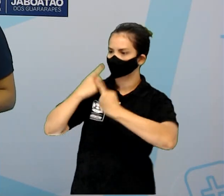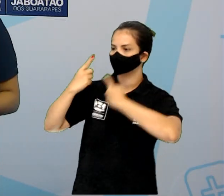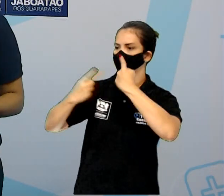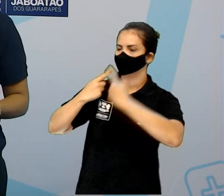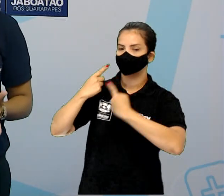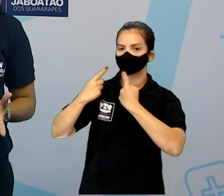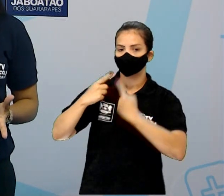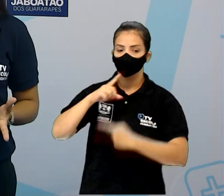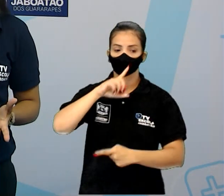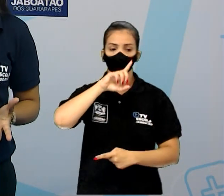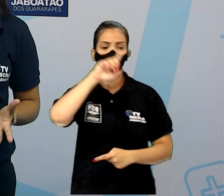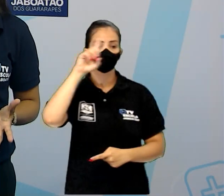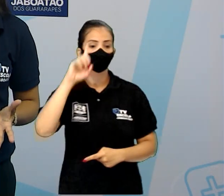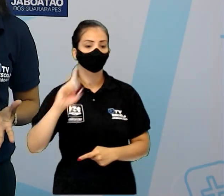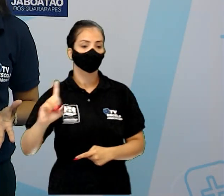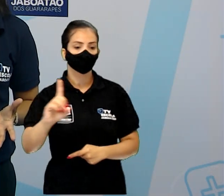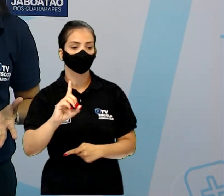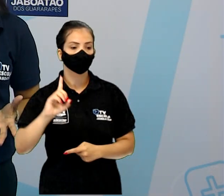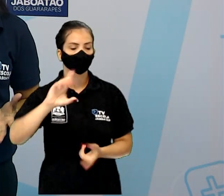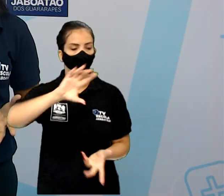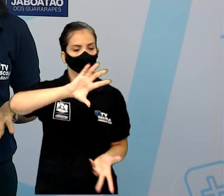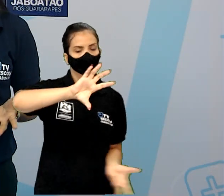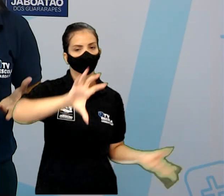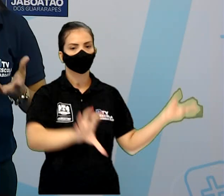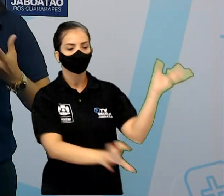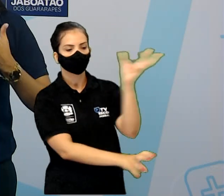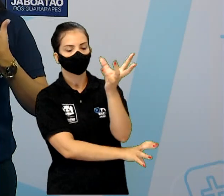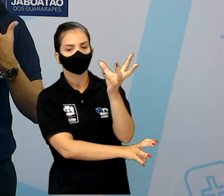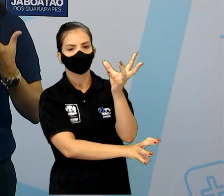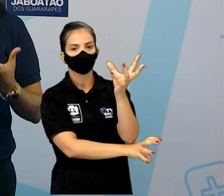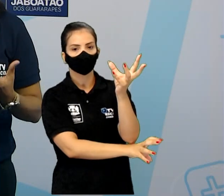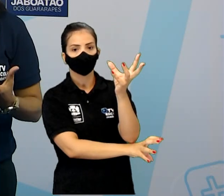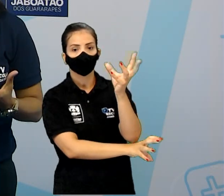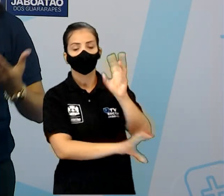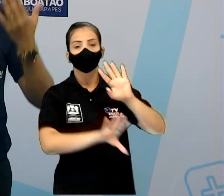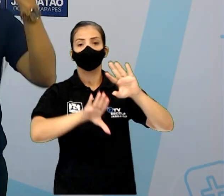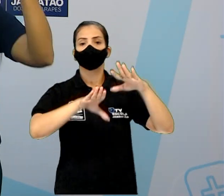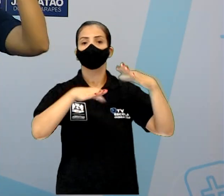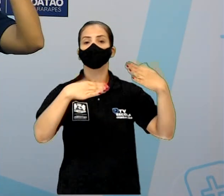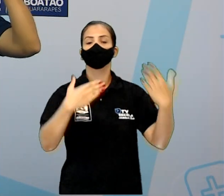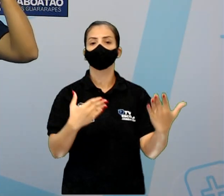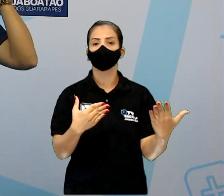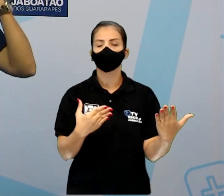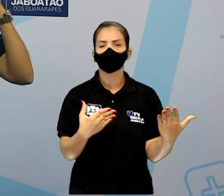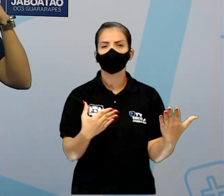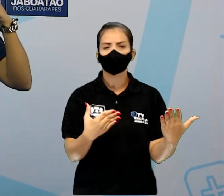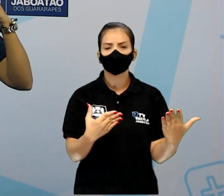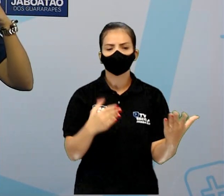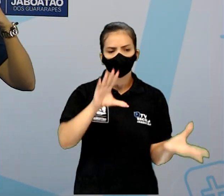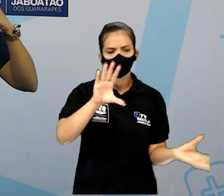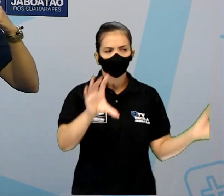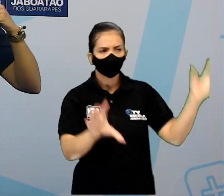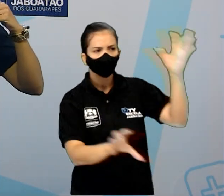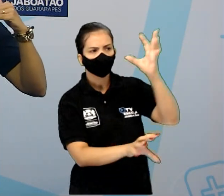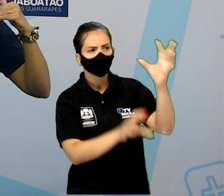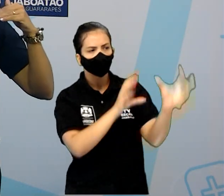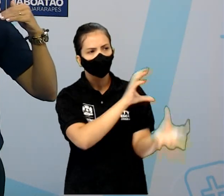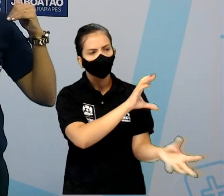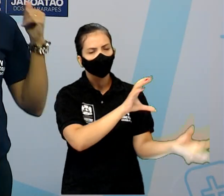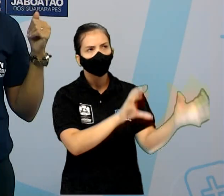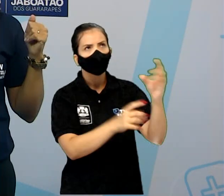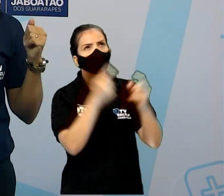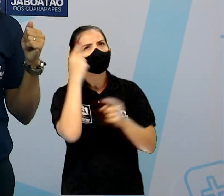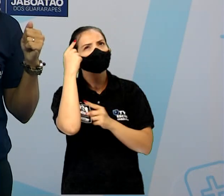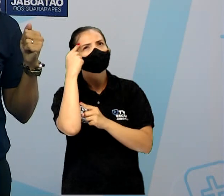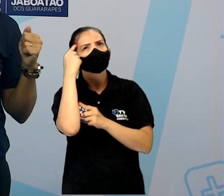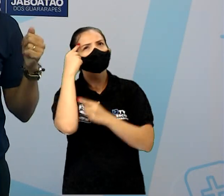reclamando, Deus fez o quê? Botou ele de cabeça para baixo. Não foi isso? Quando fez isso, o baobá refletiu e teve o resultado.